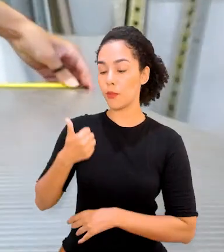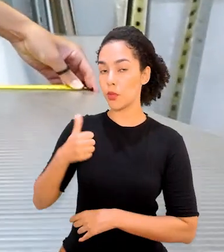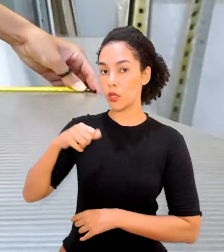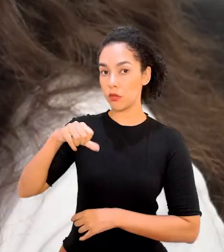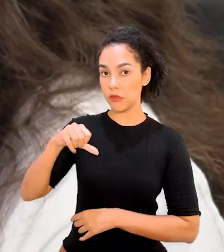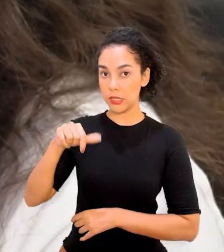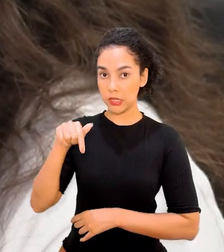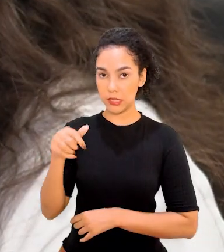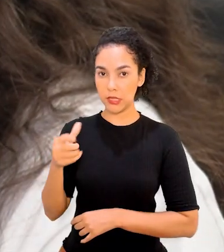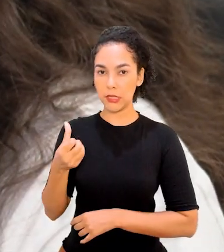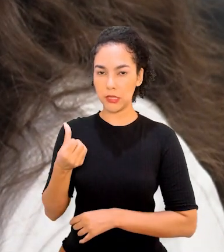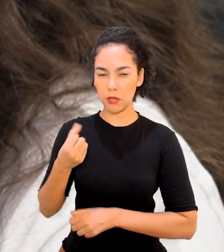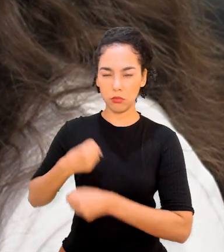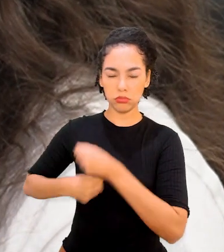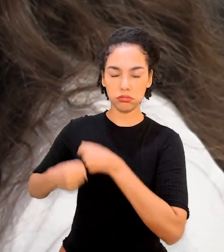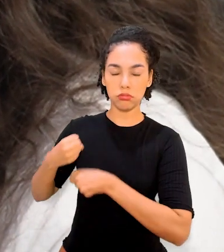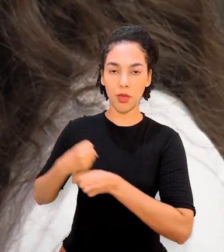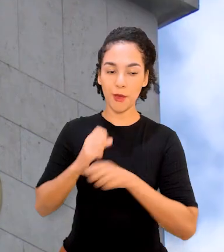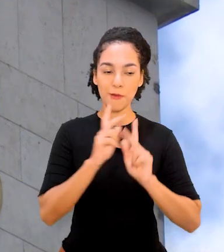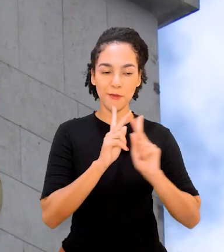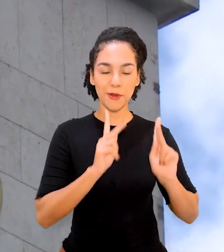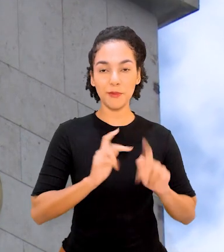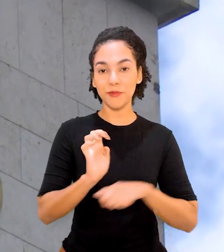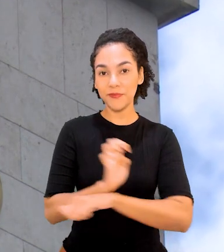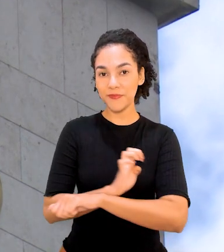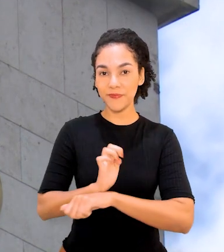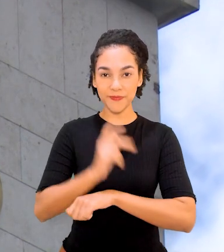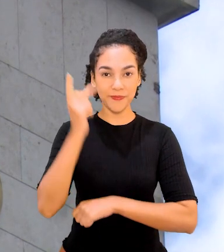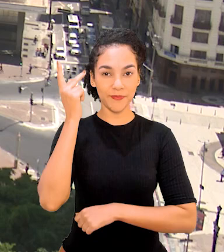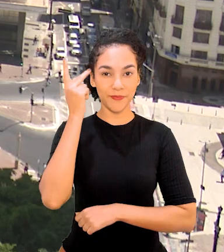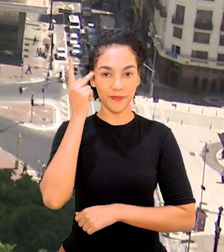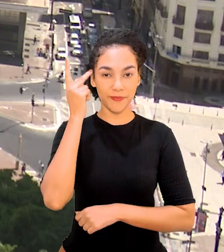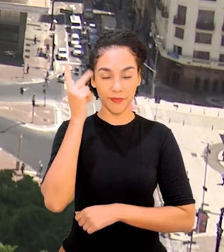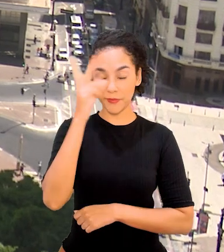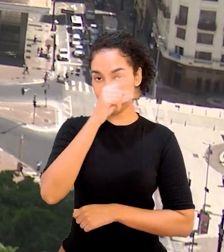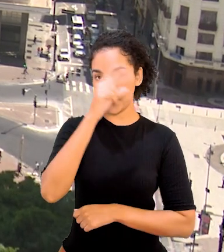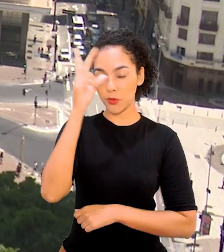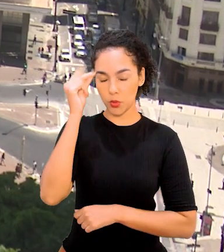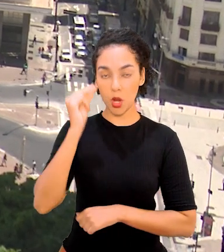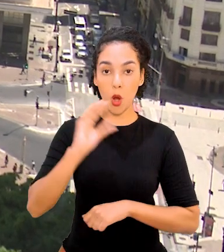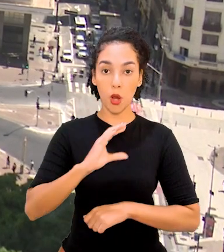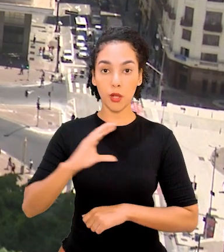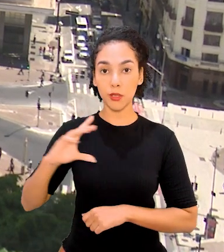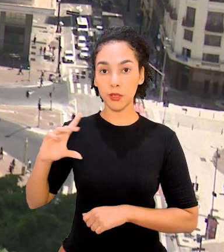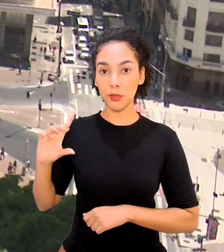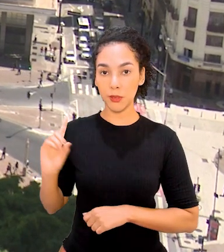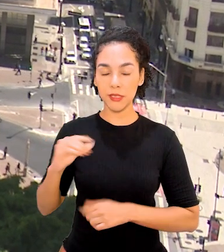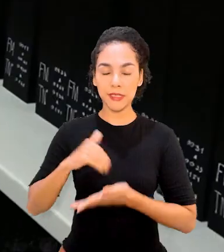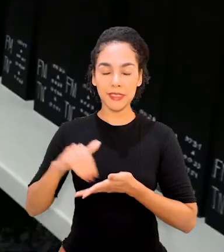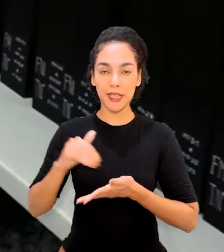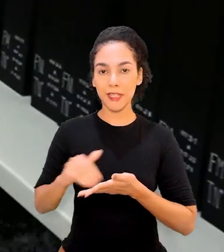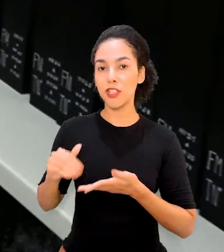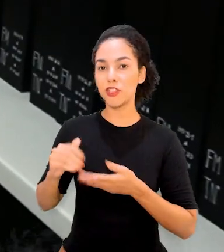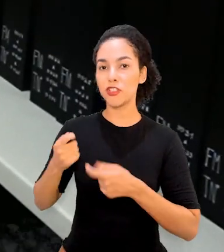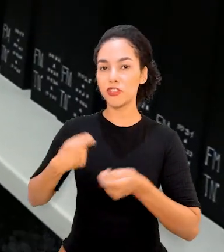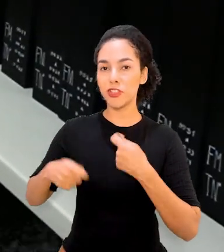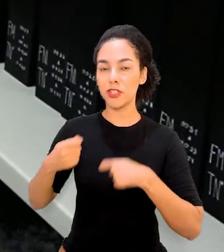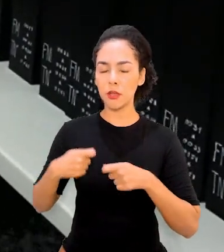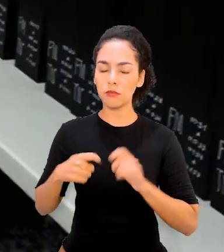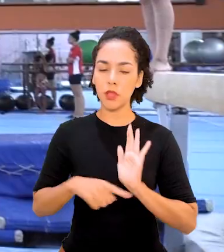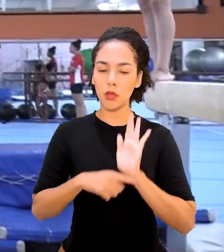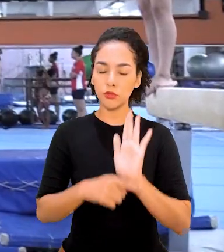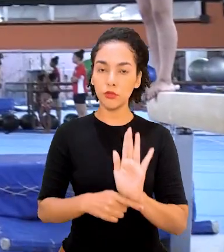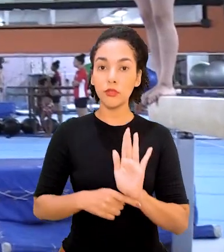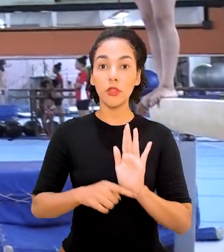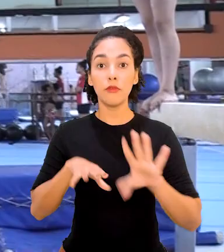1976, o programa de estágio da Prefeitura de São Paulo, coordenado pela Secretaria Municipal de Gestão, contribui para a